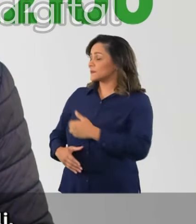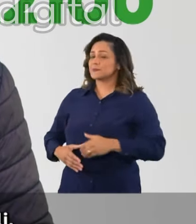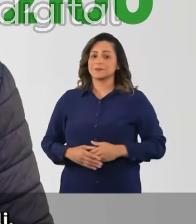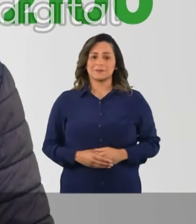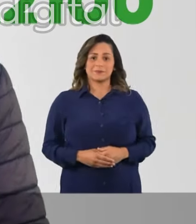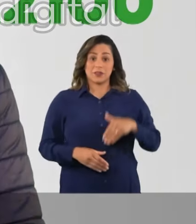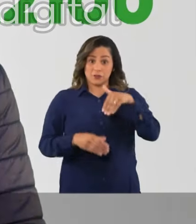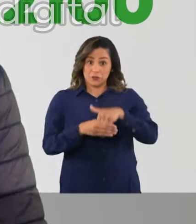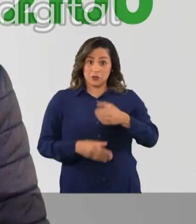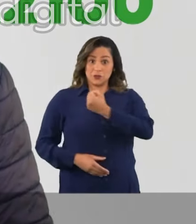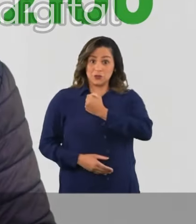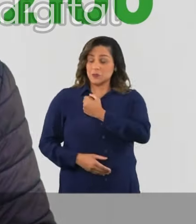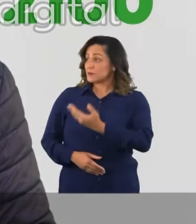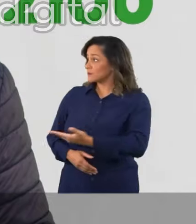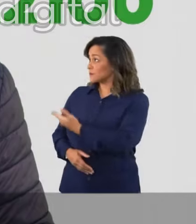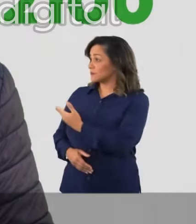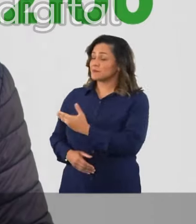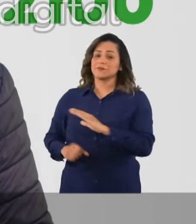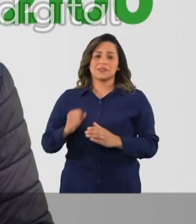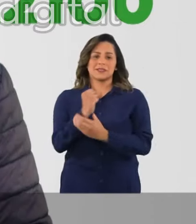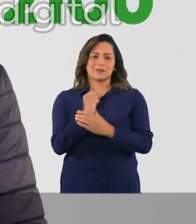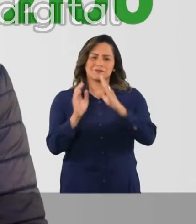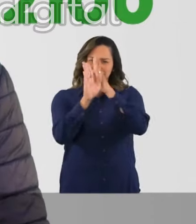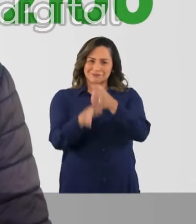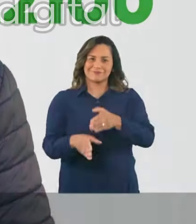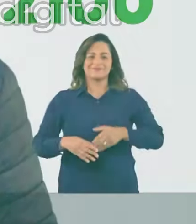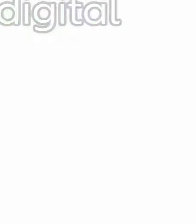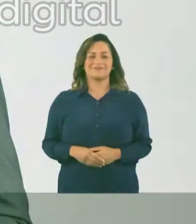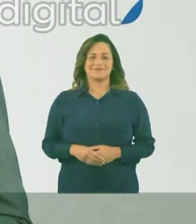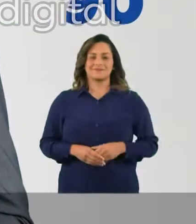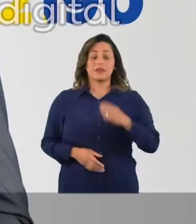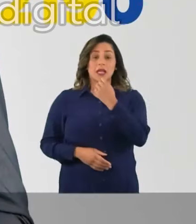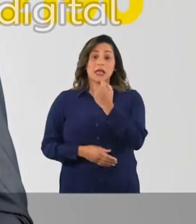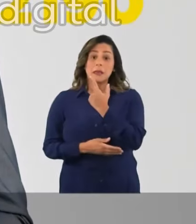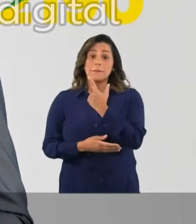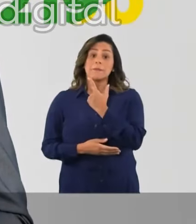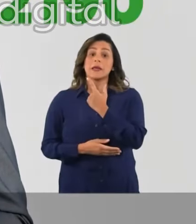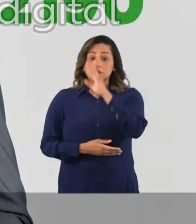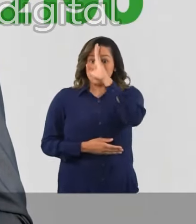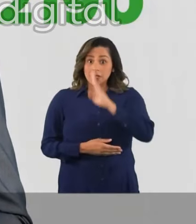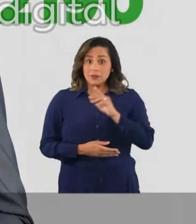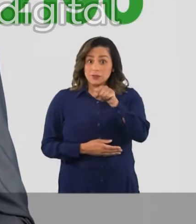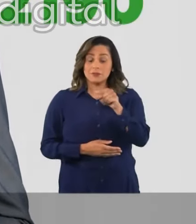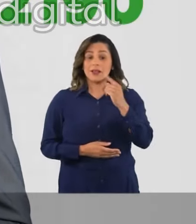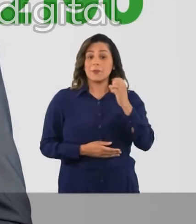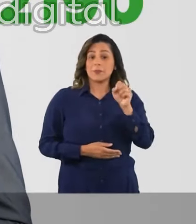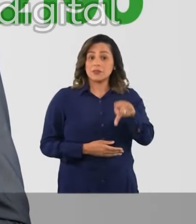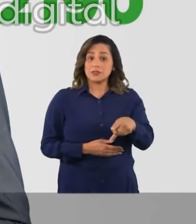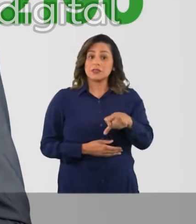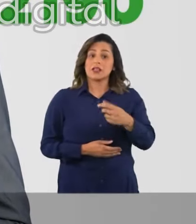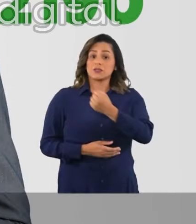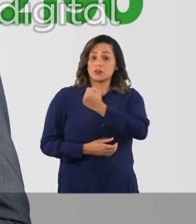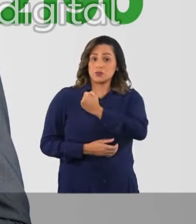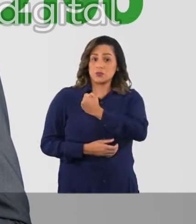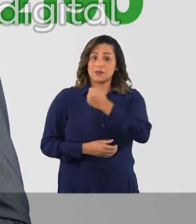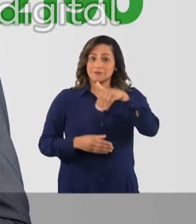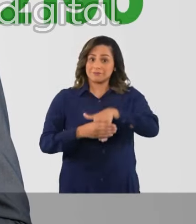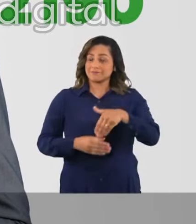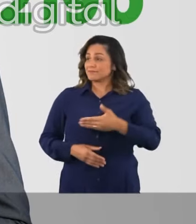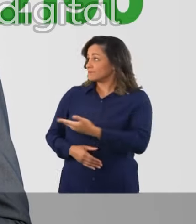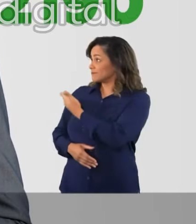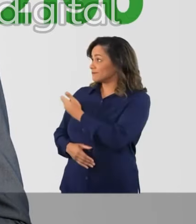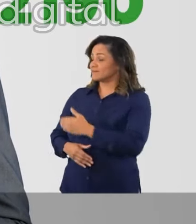Carla Zambelli. Vote 22-100 com segurança e lealdade. Remédios gratuitos para você aposentado. 22-190. Miguel